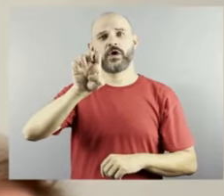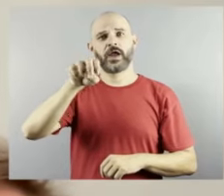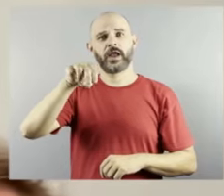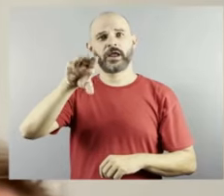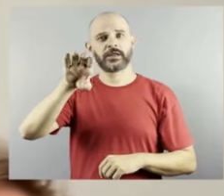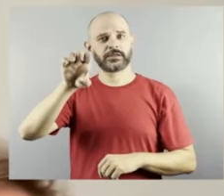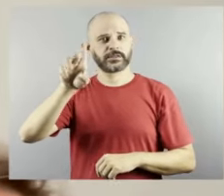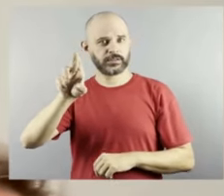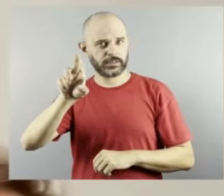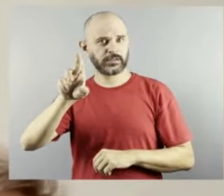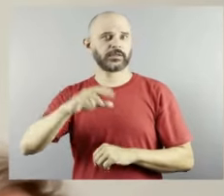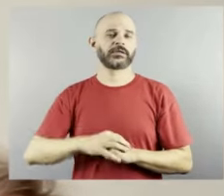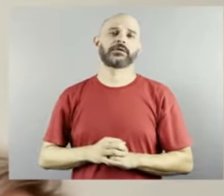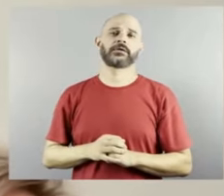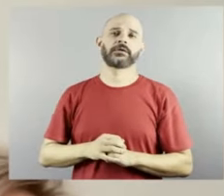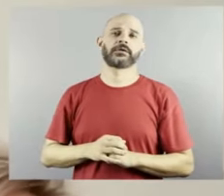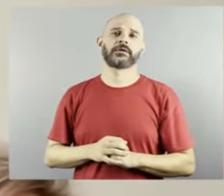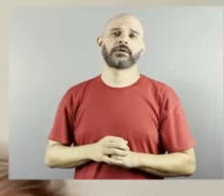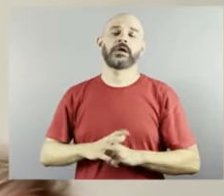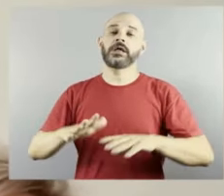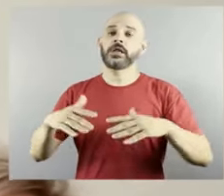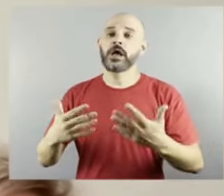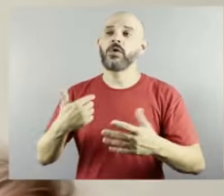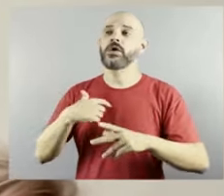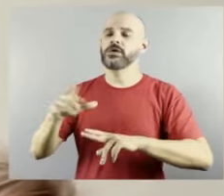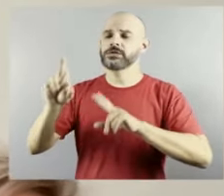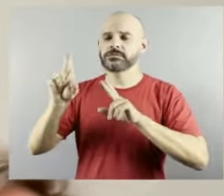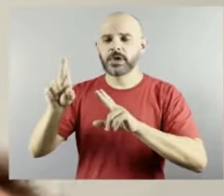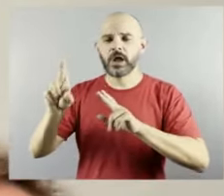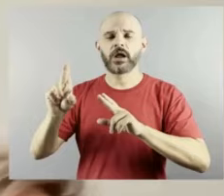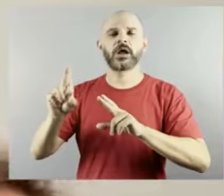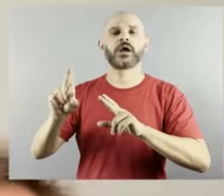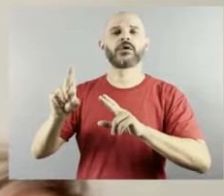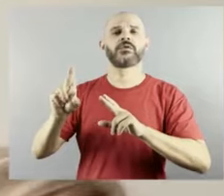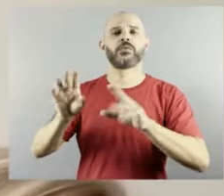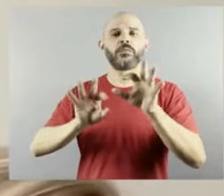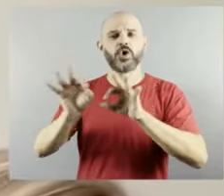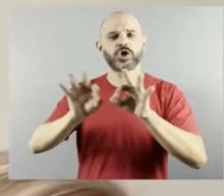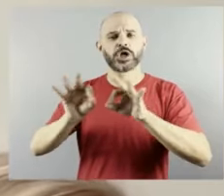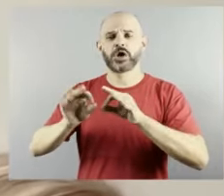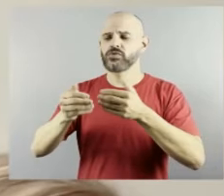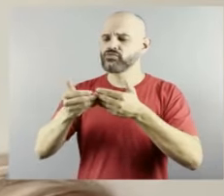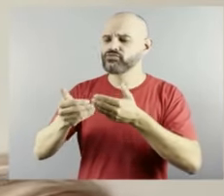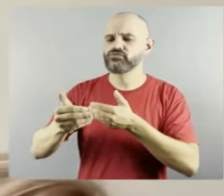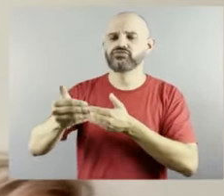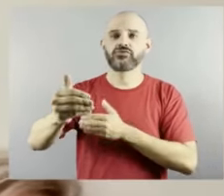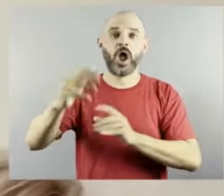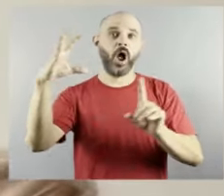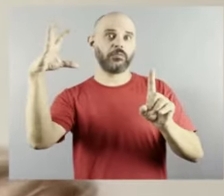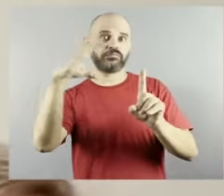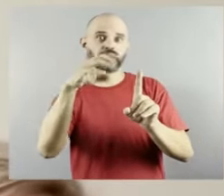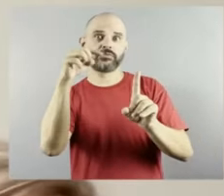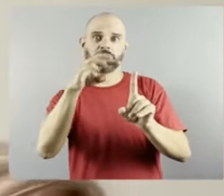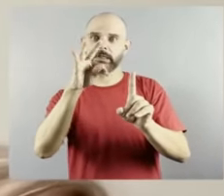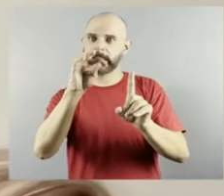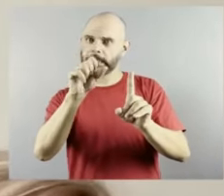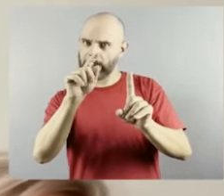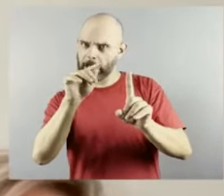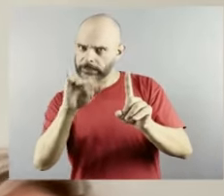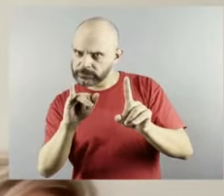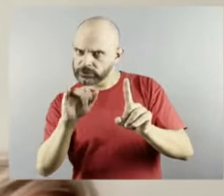vida longa porque a luz não precisa estar só nela quanto mais pessoas quanto mais tates